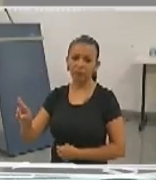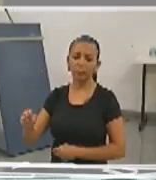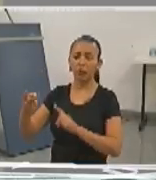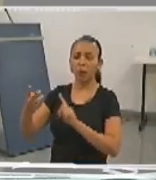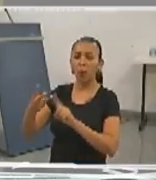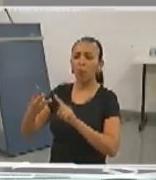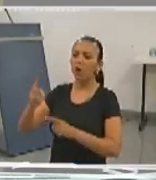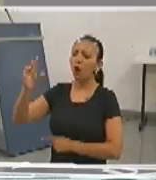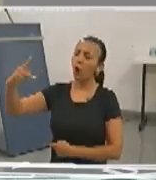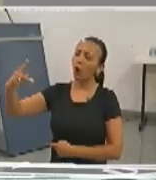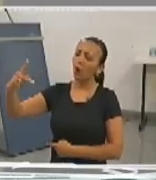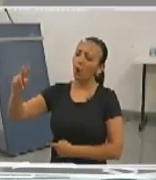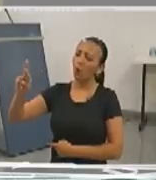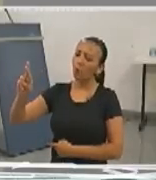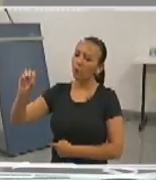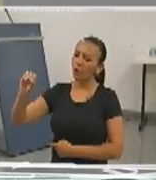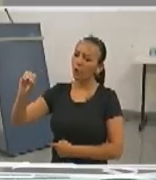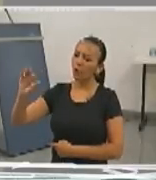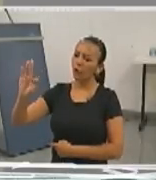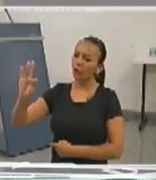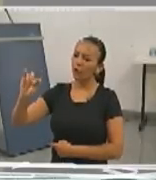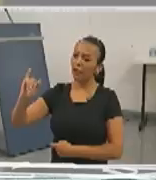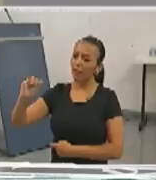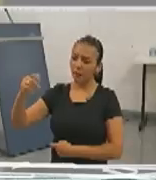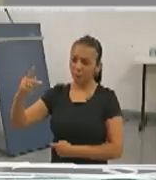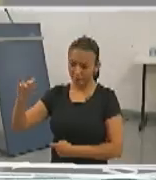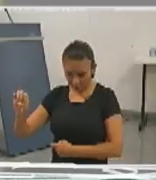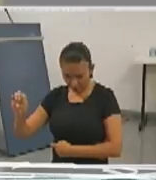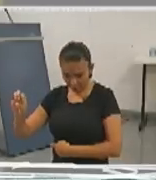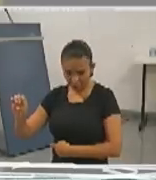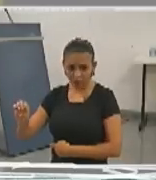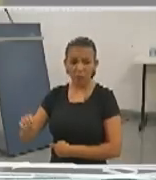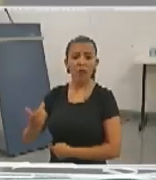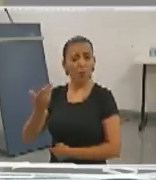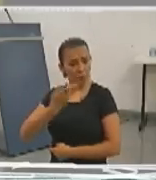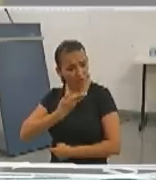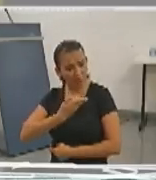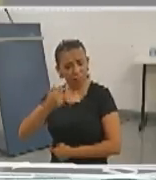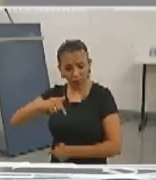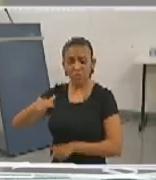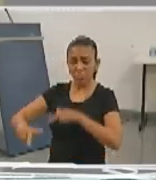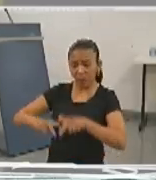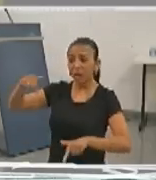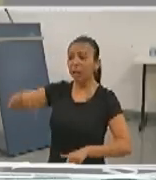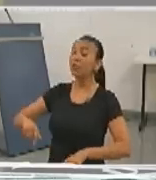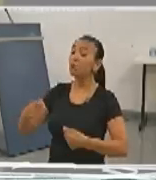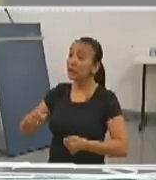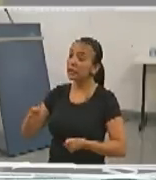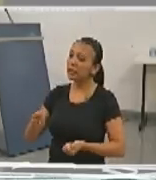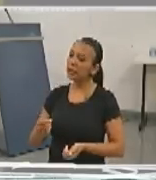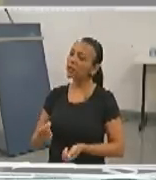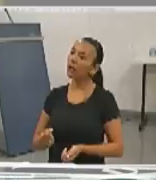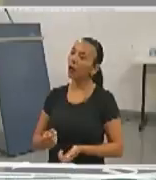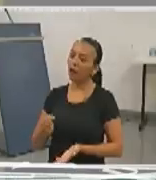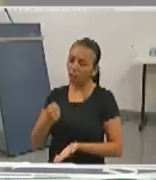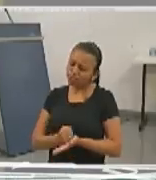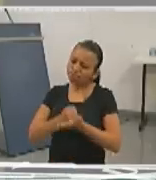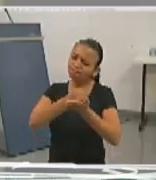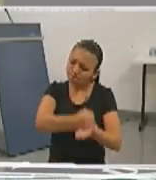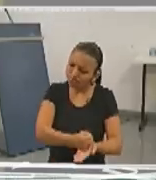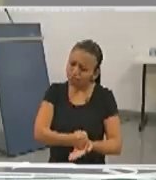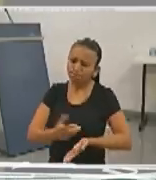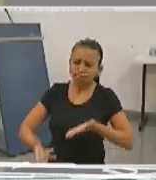para os colegas do HU, enfim, nós precisamos investir nesse capital humano, nesse capital de